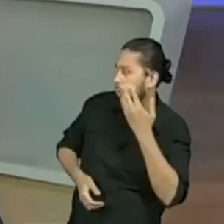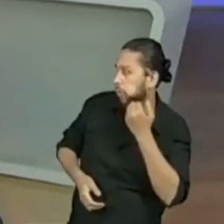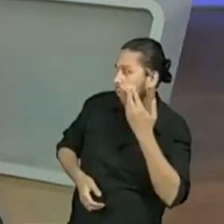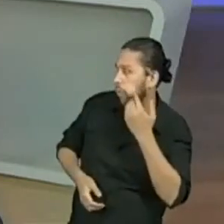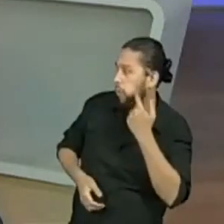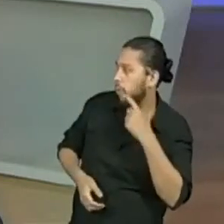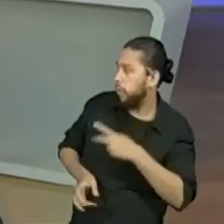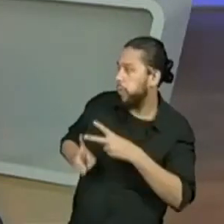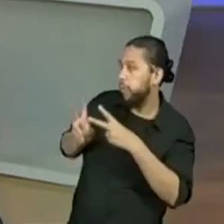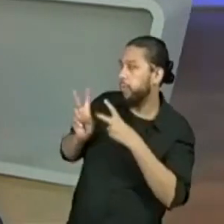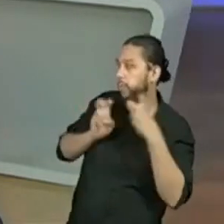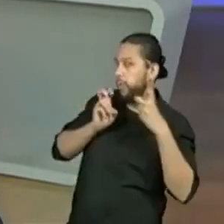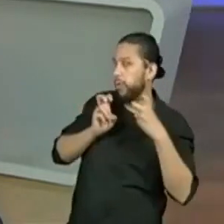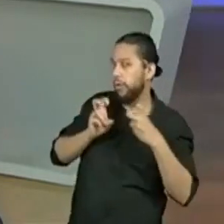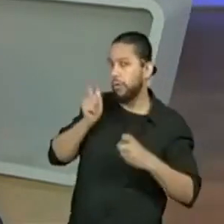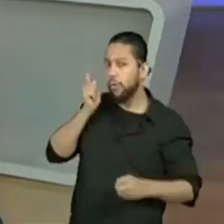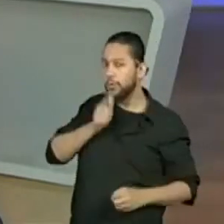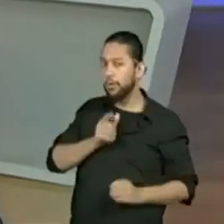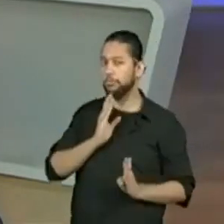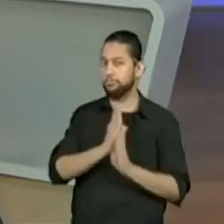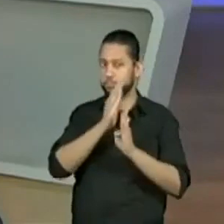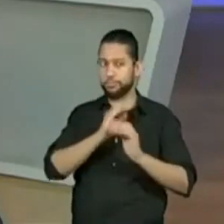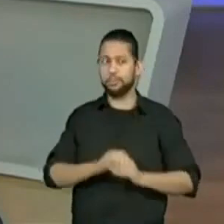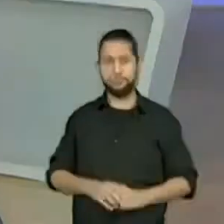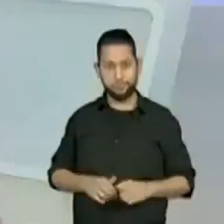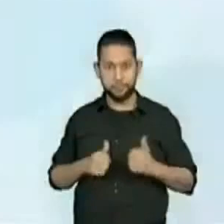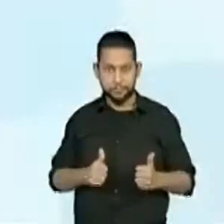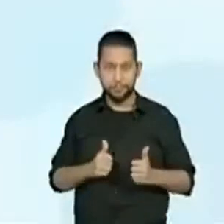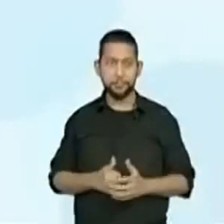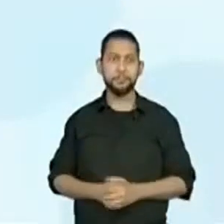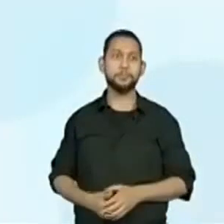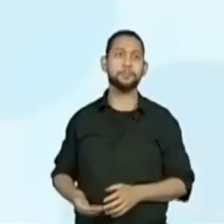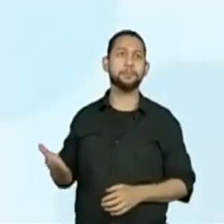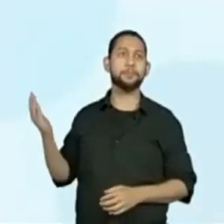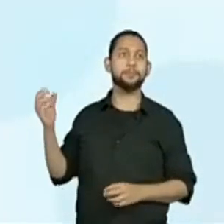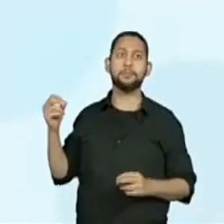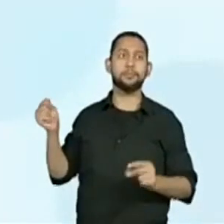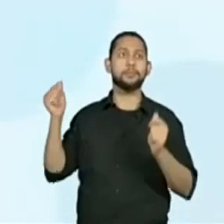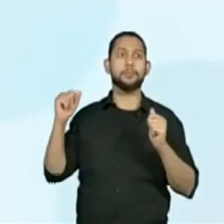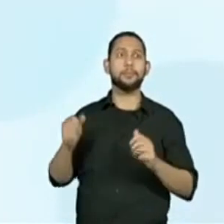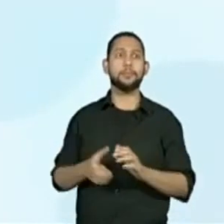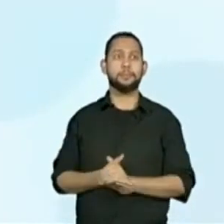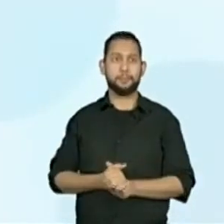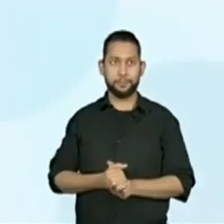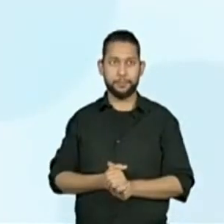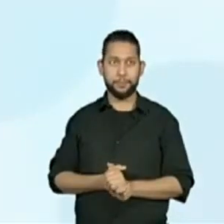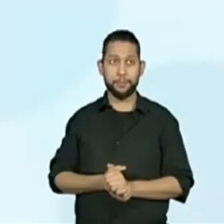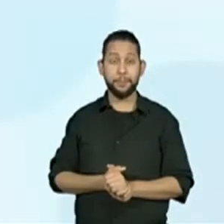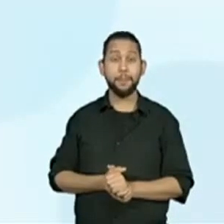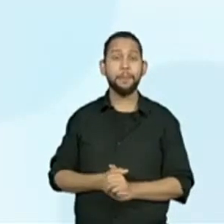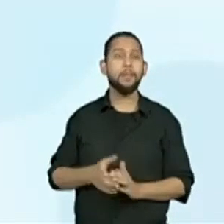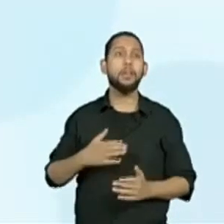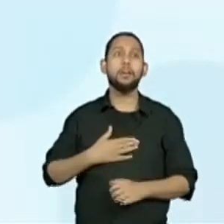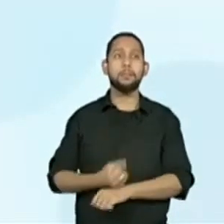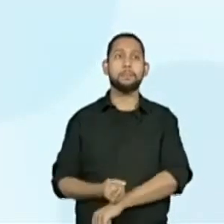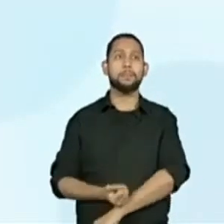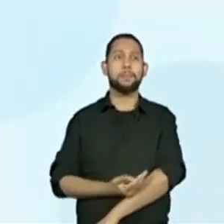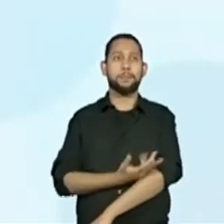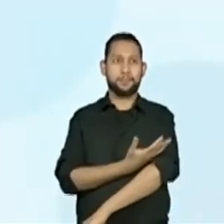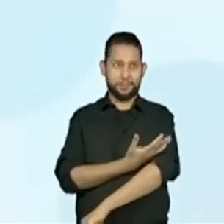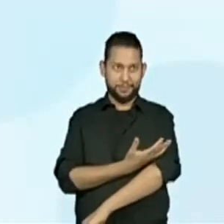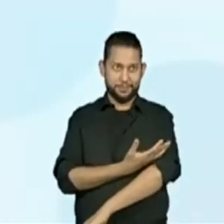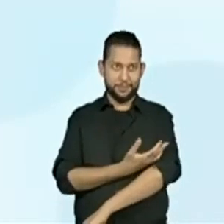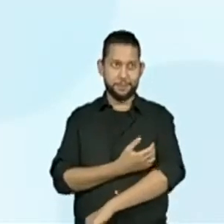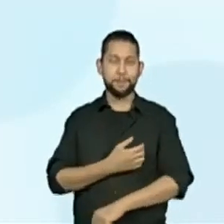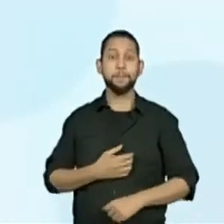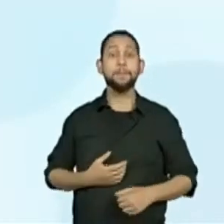chegar nessa raiz do poema. Agora eu volto no poema. Eu me acelerando já. É muita emoção. Professora